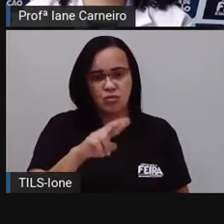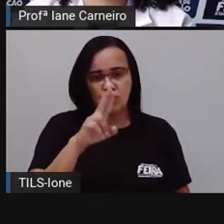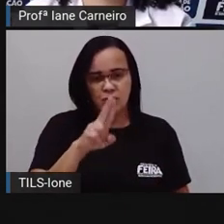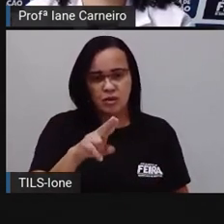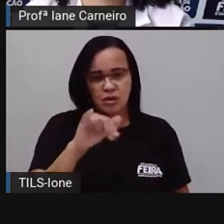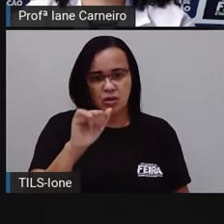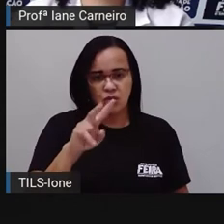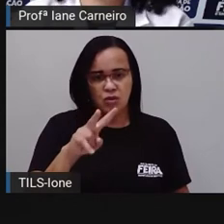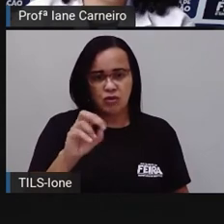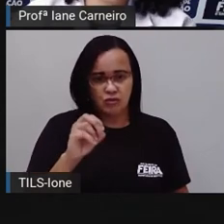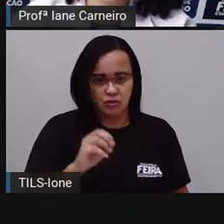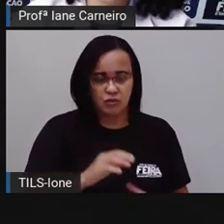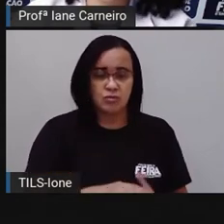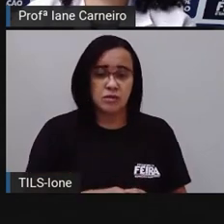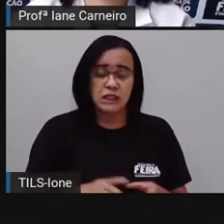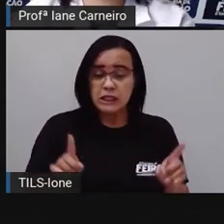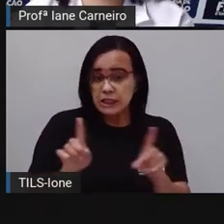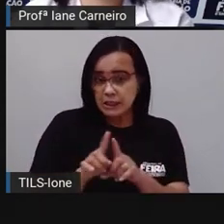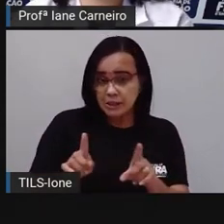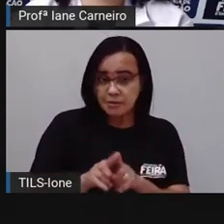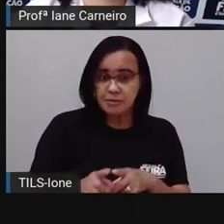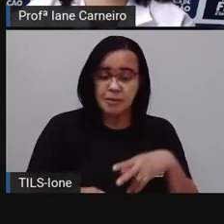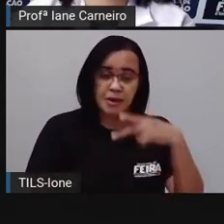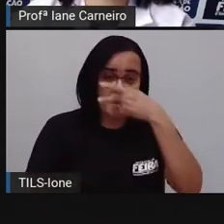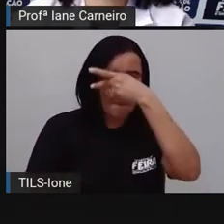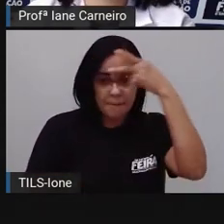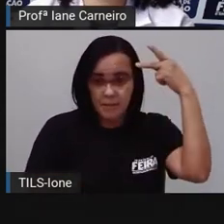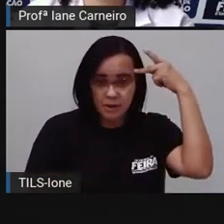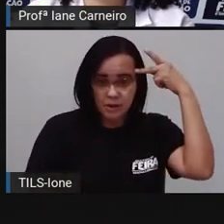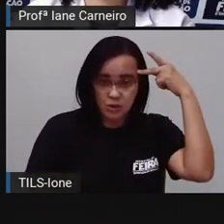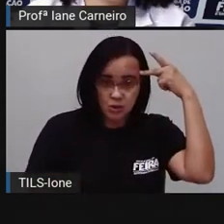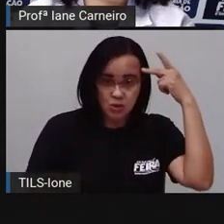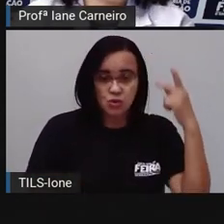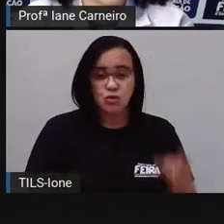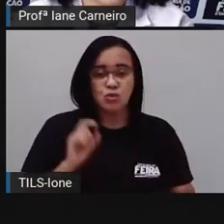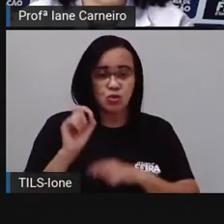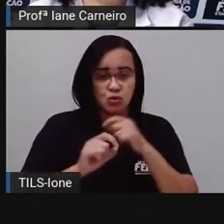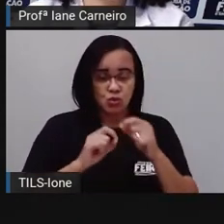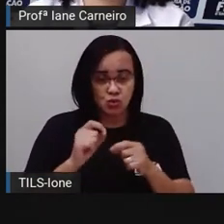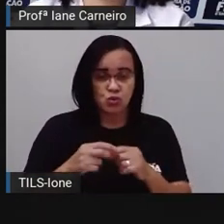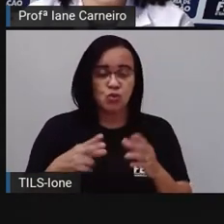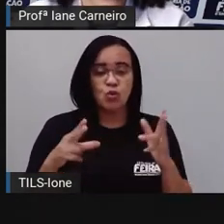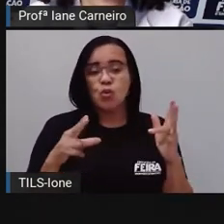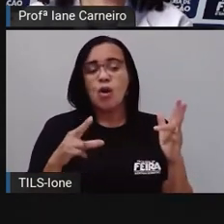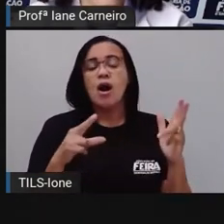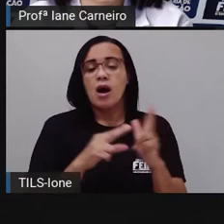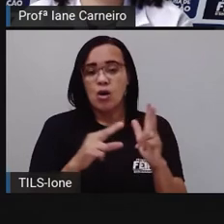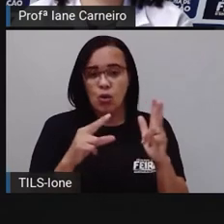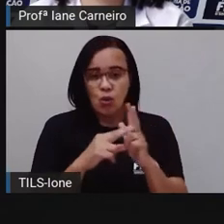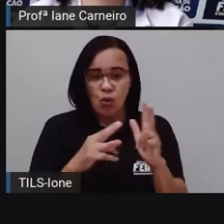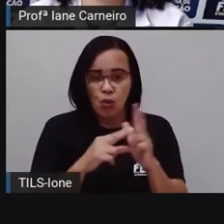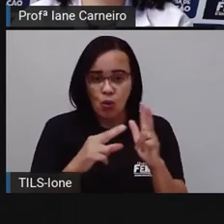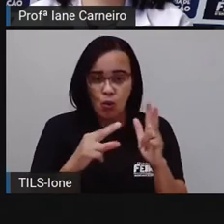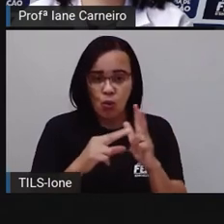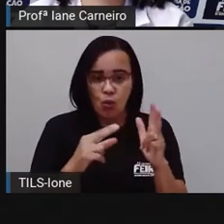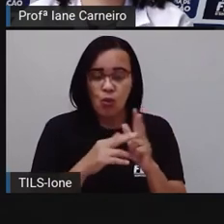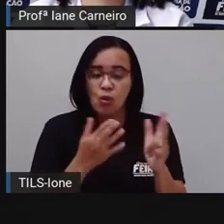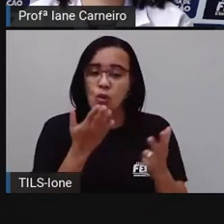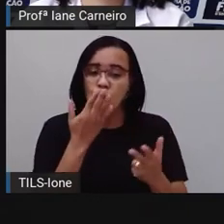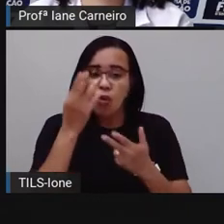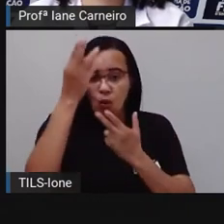Aqui a Pró trouxe uma outra pessoa, não sei se vocês conhecem, né? A Sônia Guajajara. Olha só as características da Sônia.